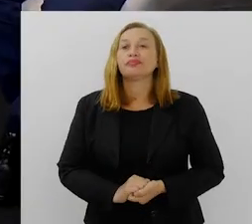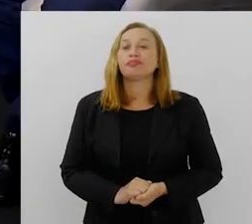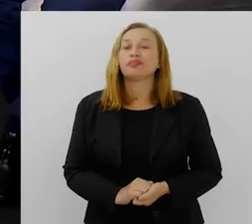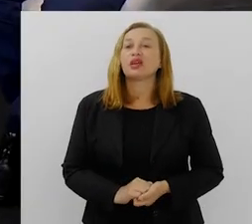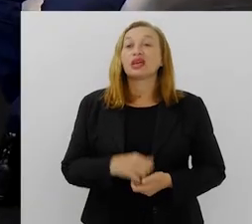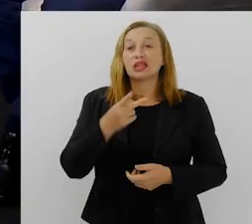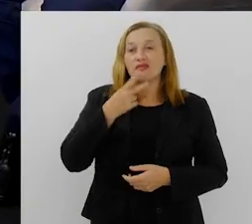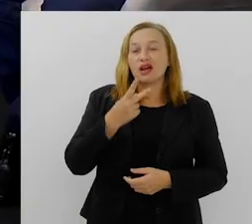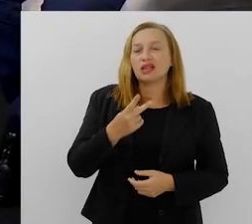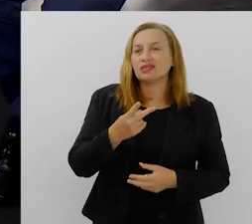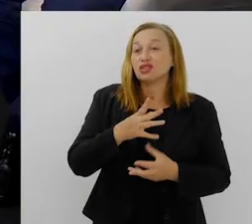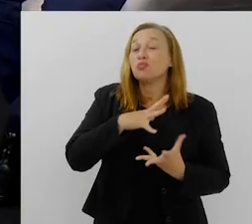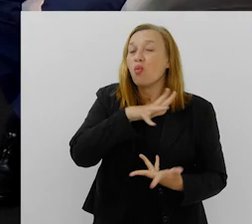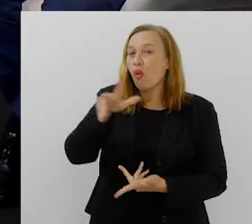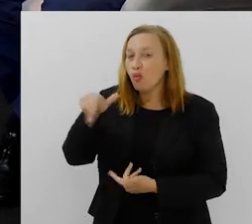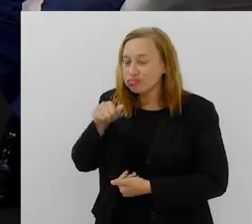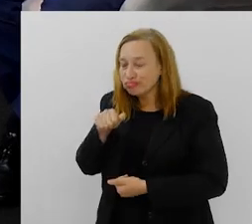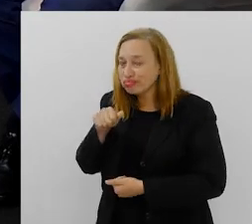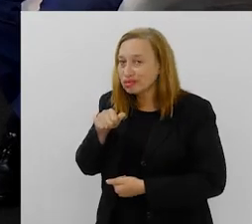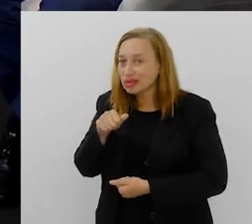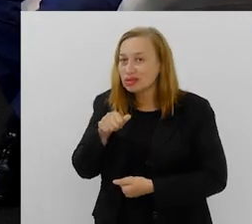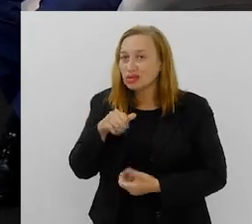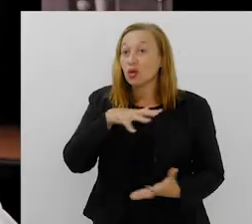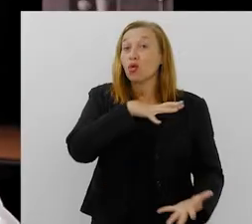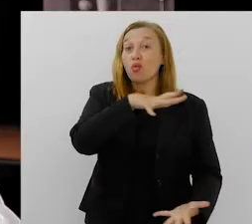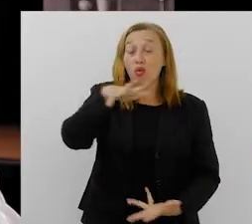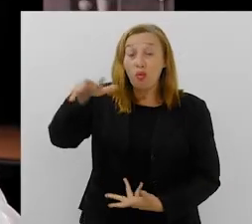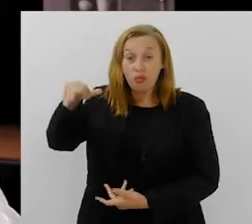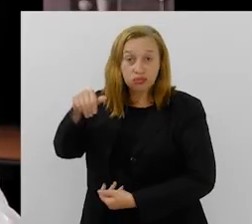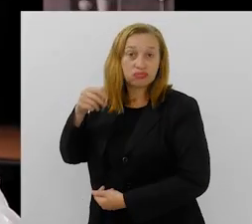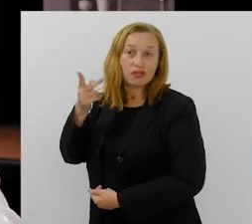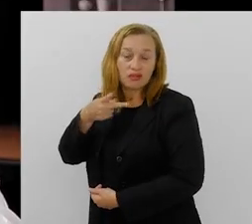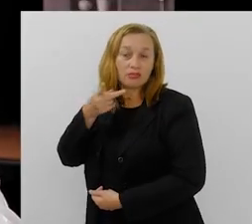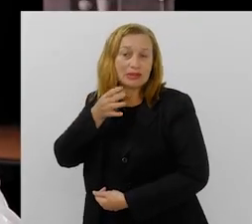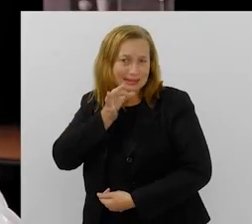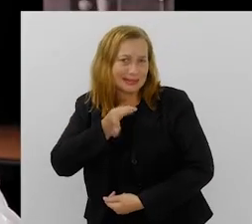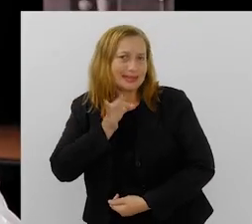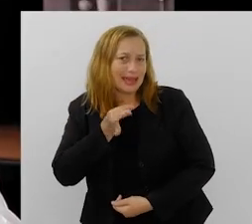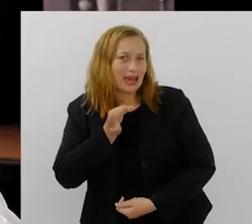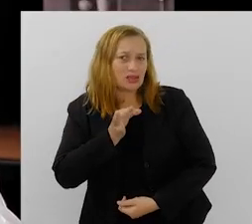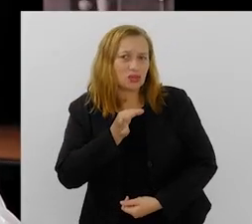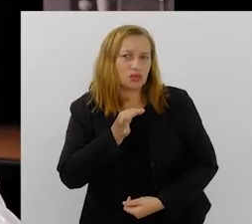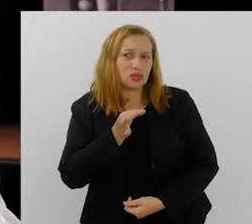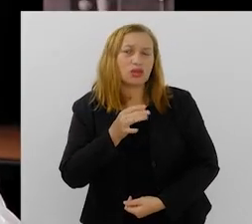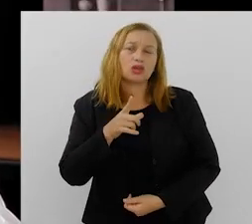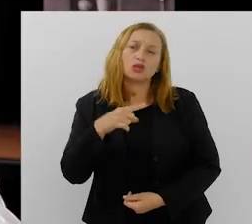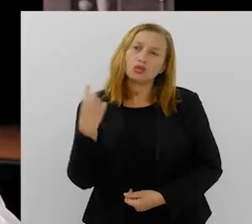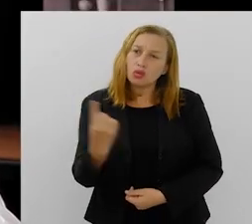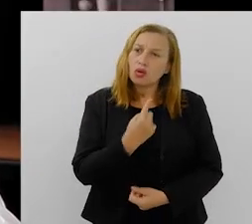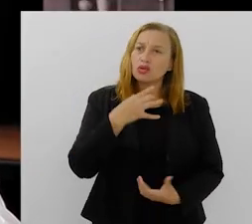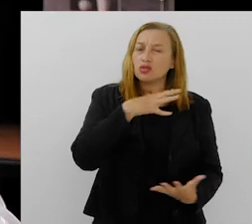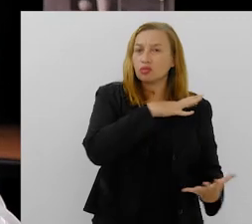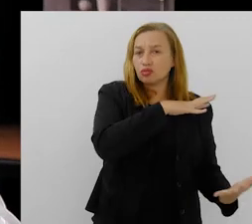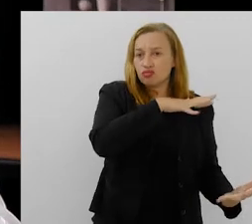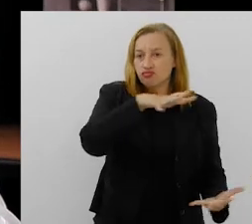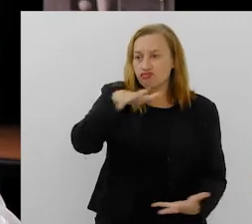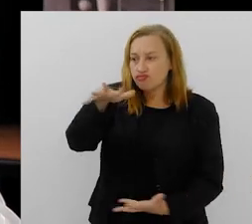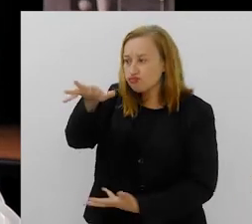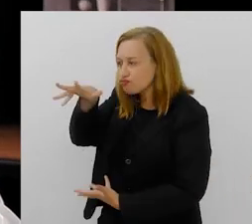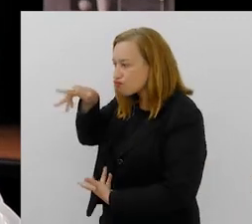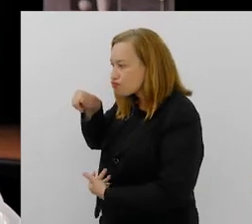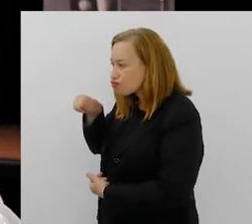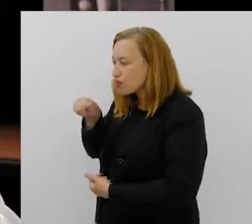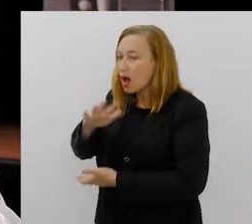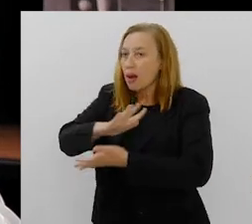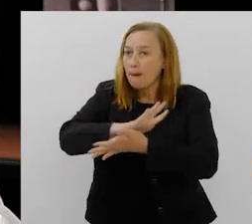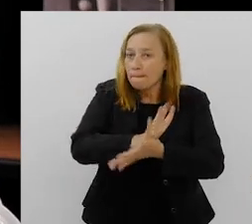A gente está falando de mundo, né? A está falando do planeta. De fato, nós somos um planeta que tem muitos